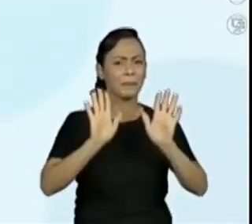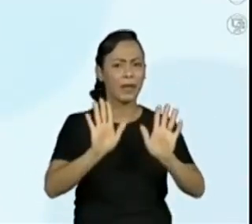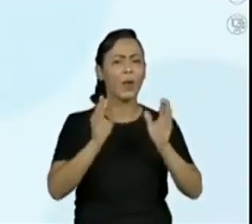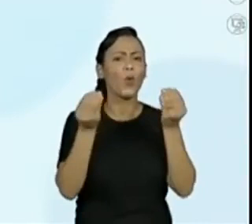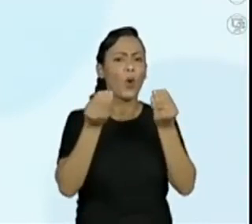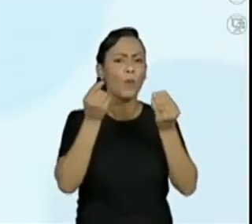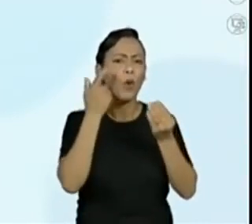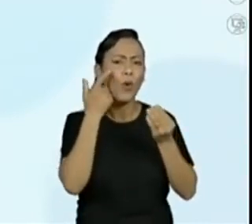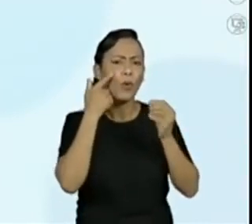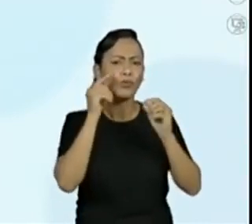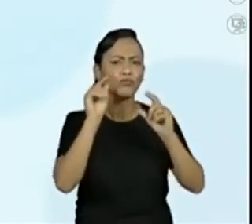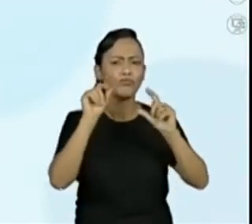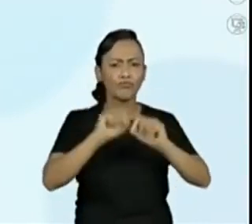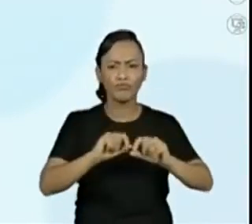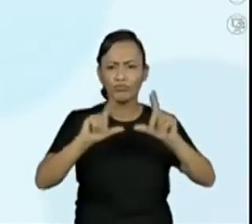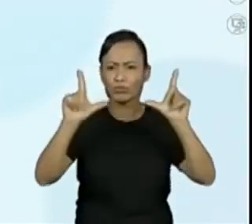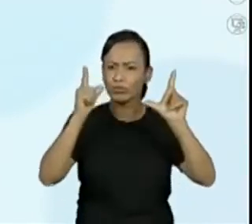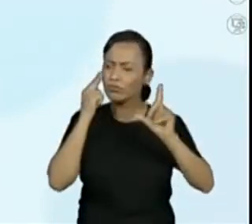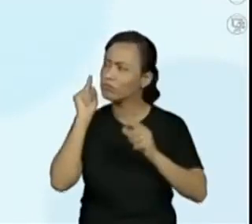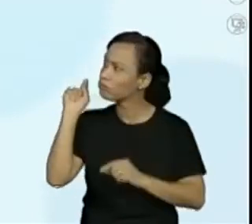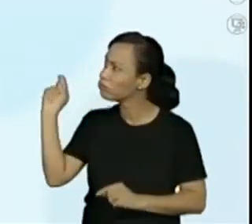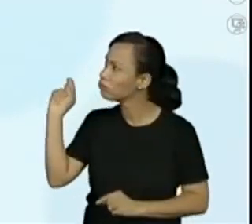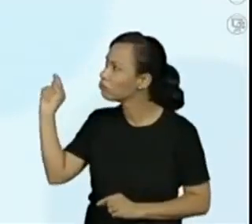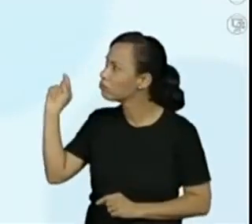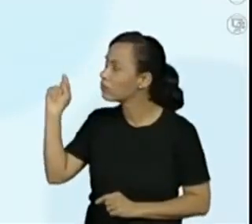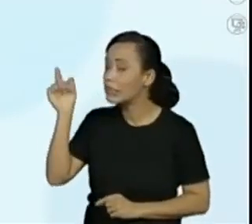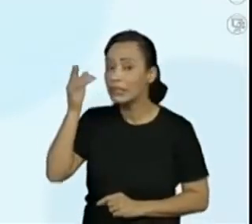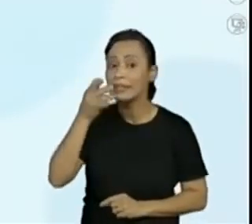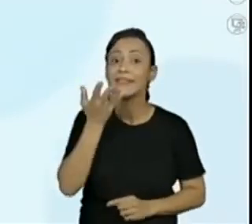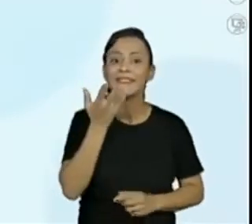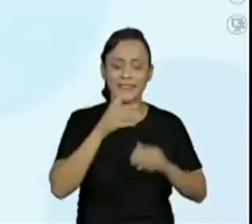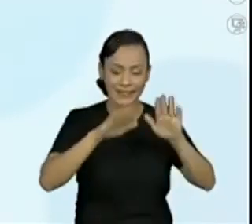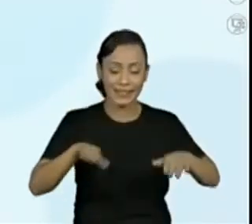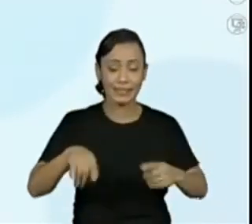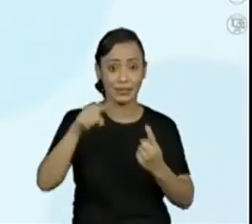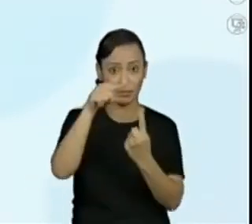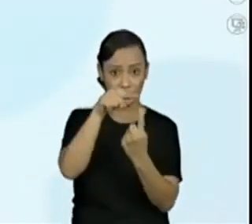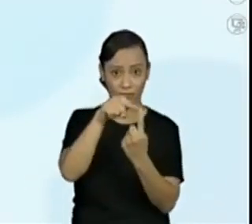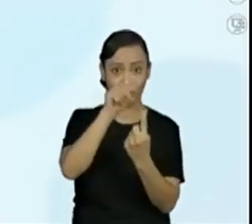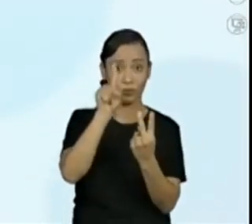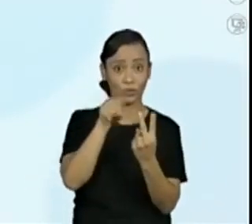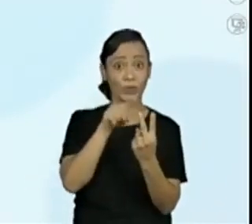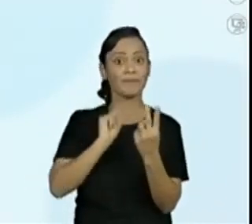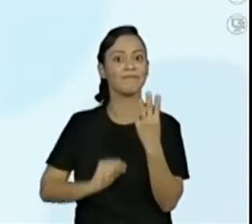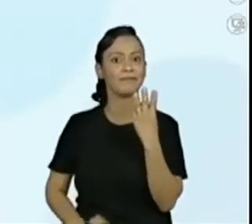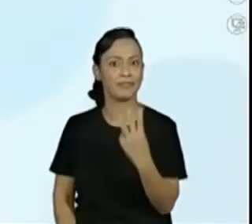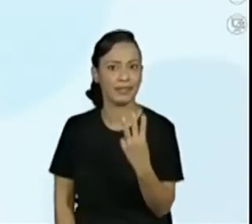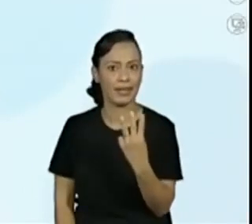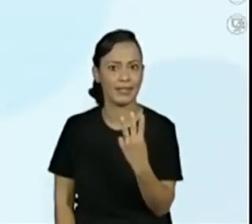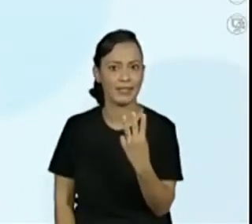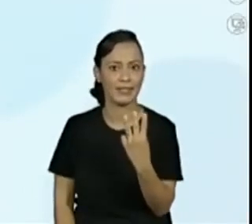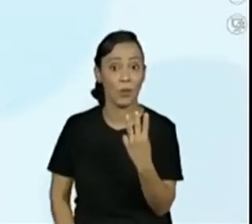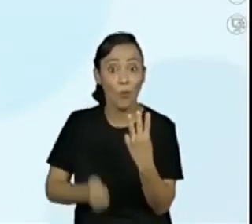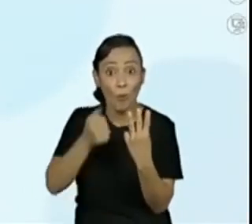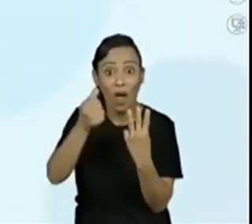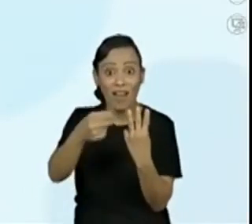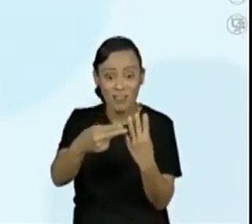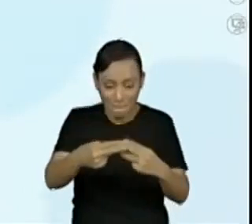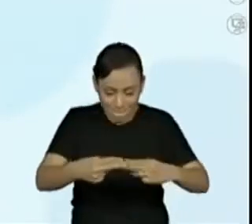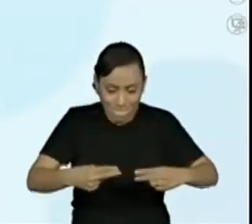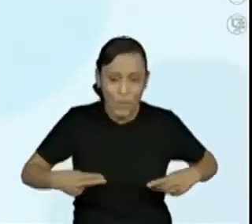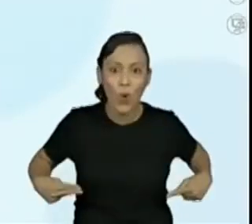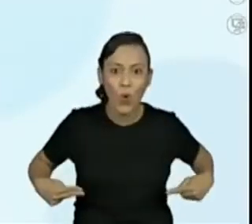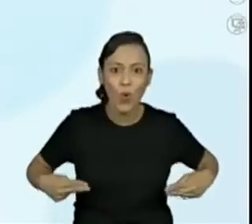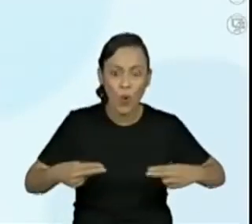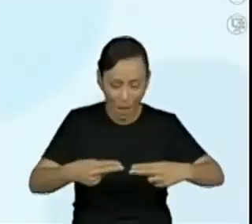momento em que três crianças estão concluindo sua participação nessa brincadeira aí. Está até